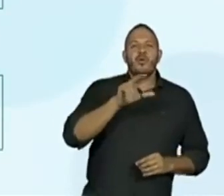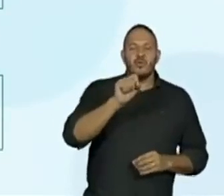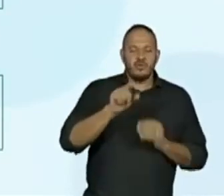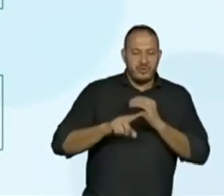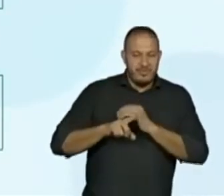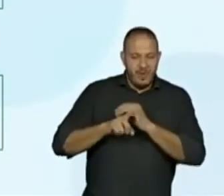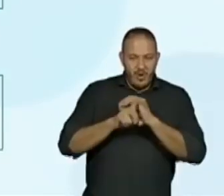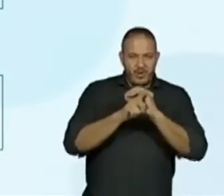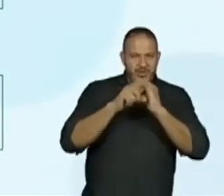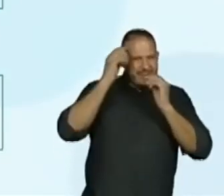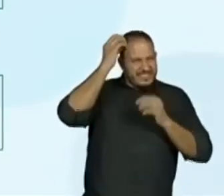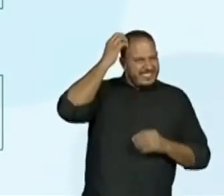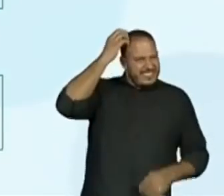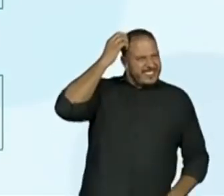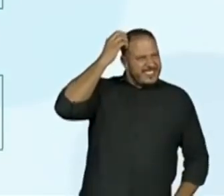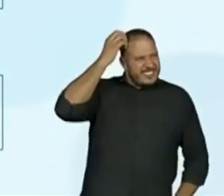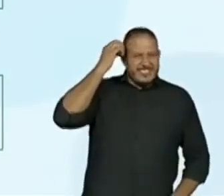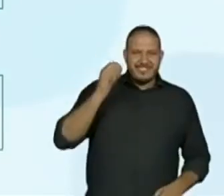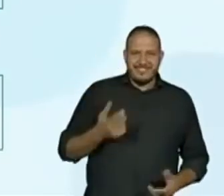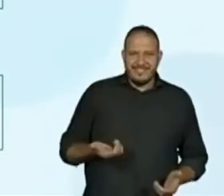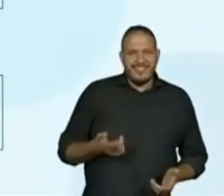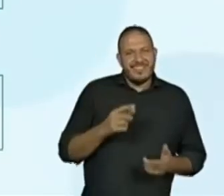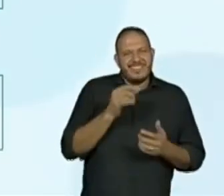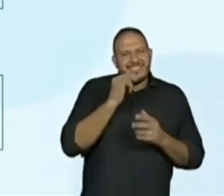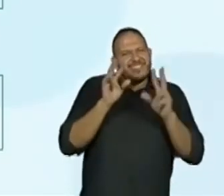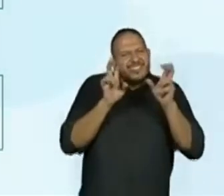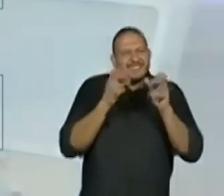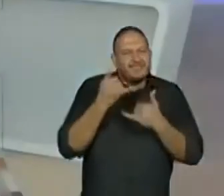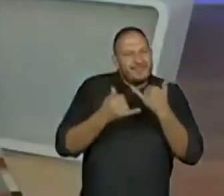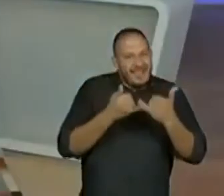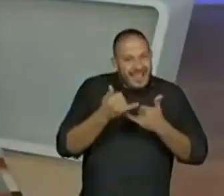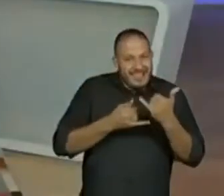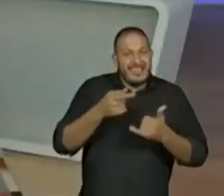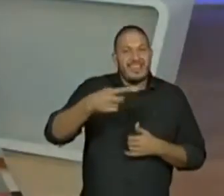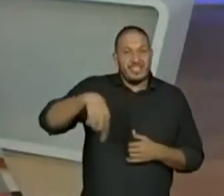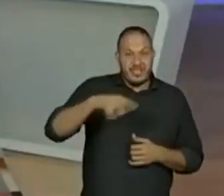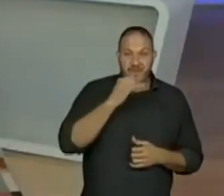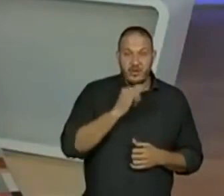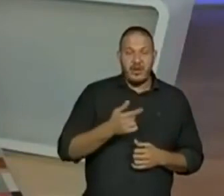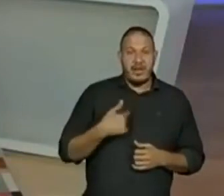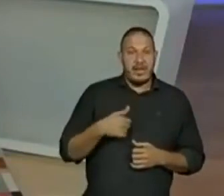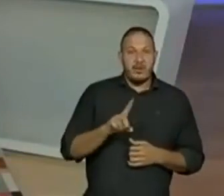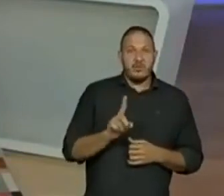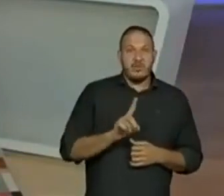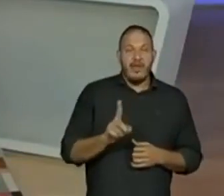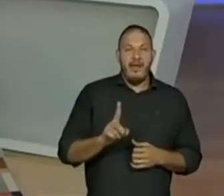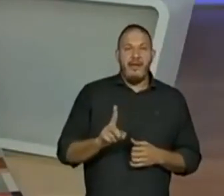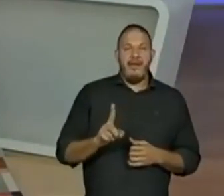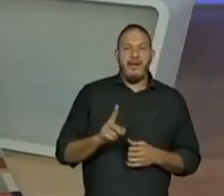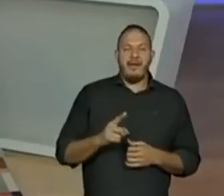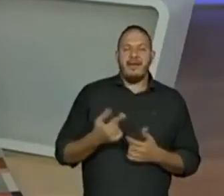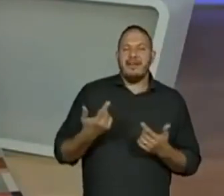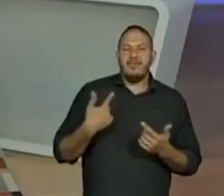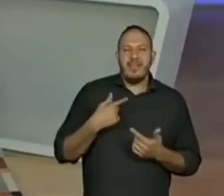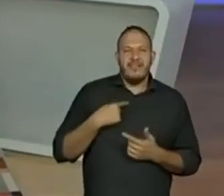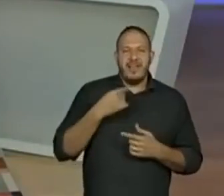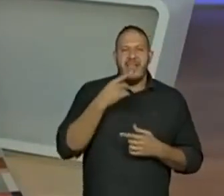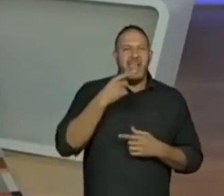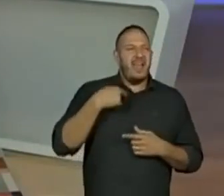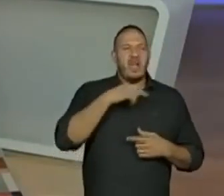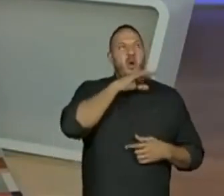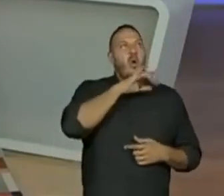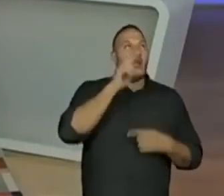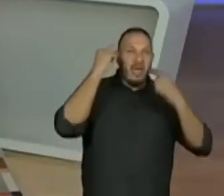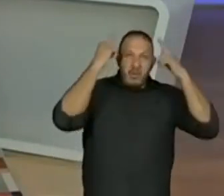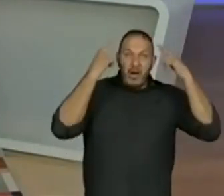Essa é uma brincadeira. Ó, essa é uma brincadeira que a gente faz assim. Ele não está criticando o seu próprio cabelo.